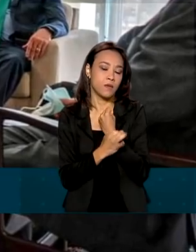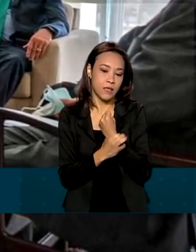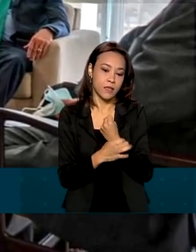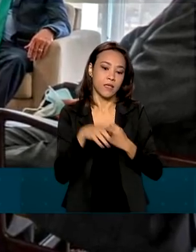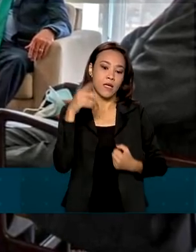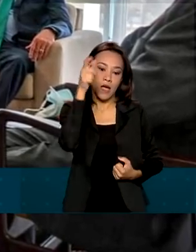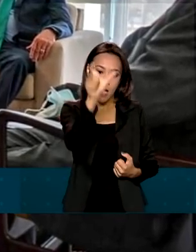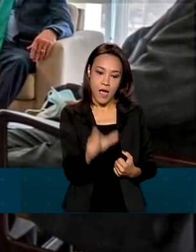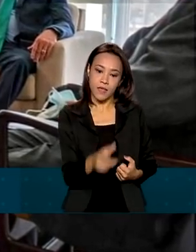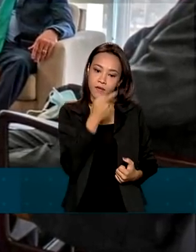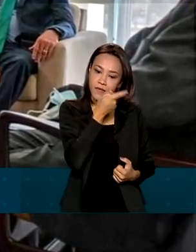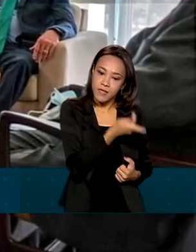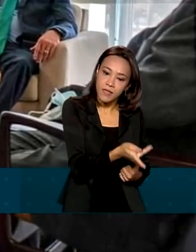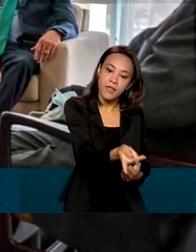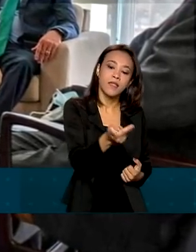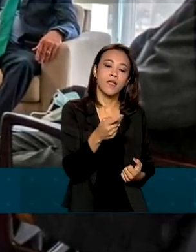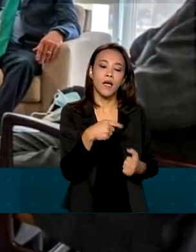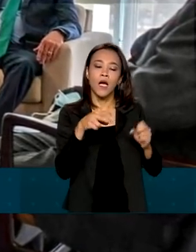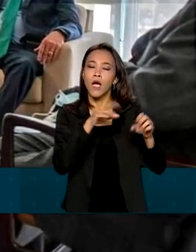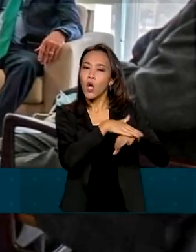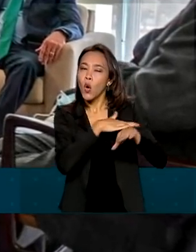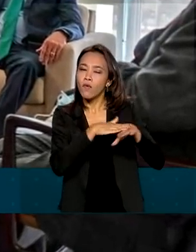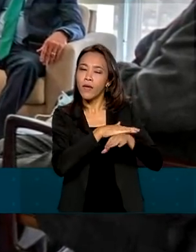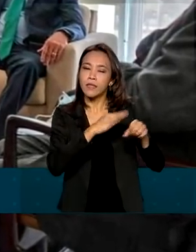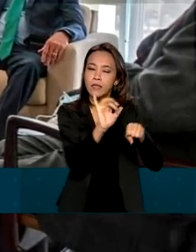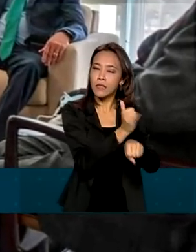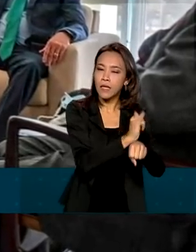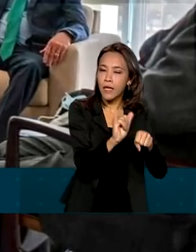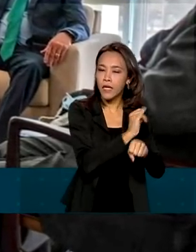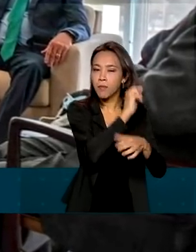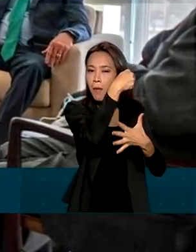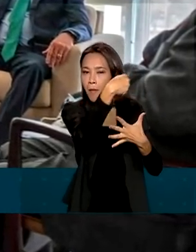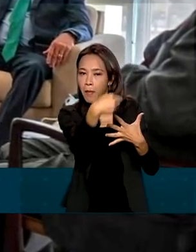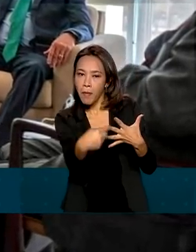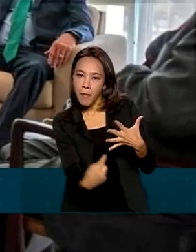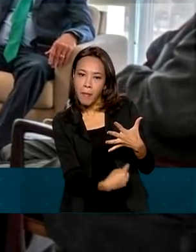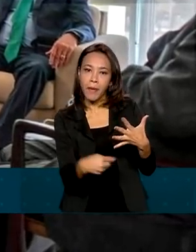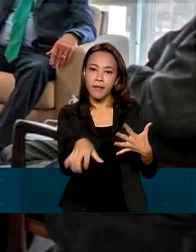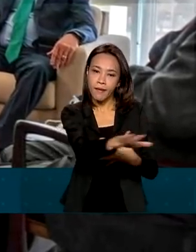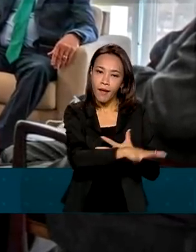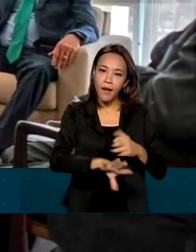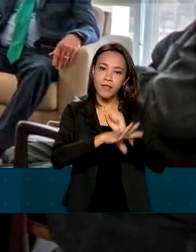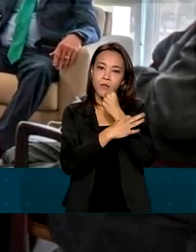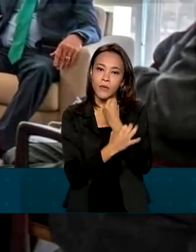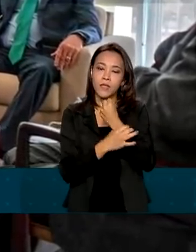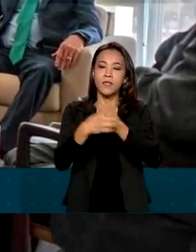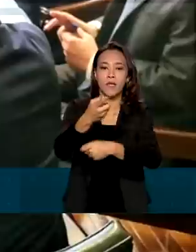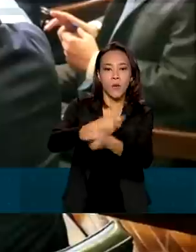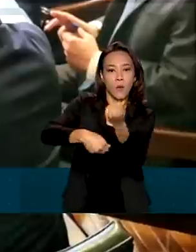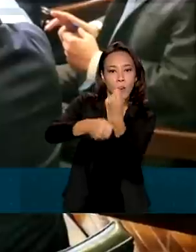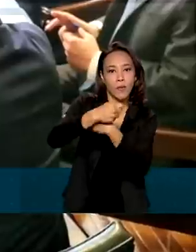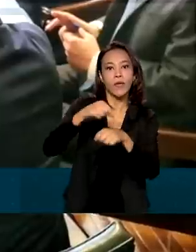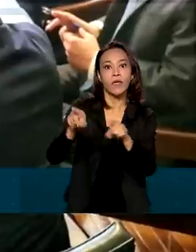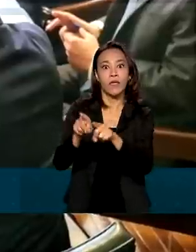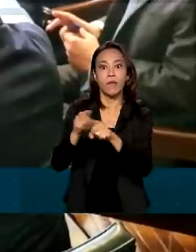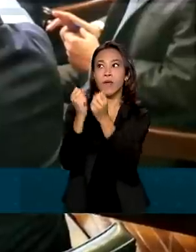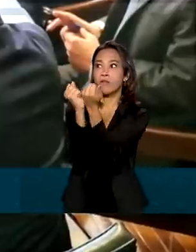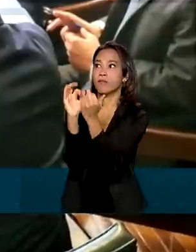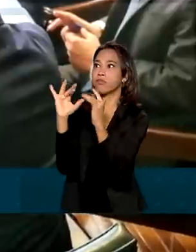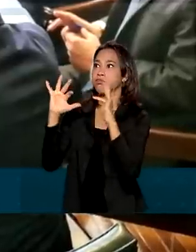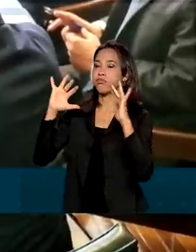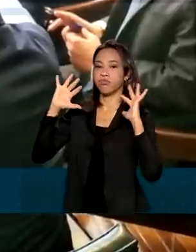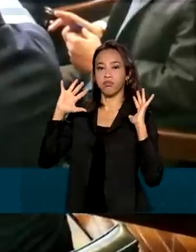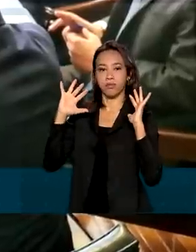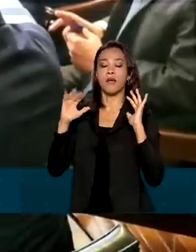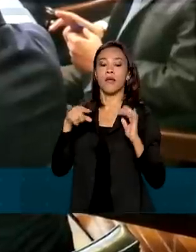ao Brasil estabeleceu conversas estratégicas entre os dois países nas áreas de segurança, economia e meio ambiente. Jake Sullivan